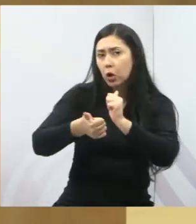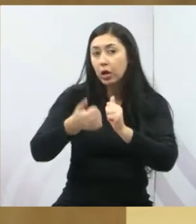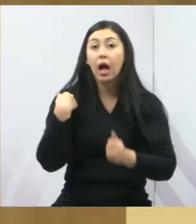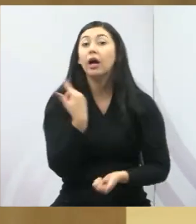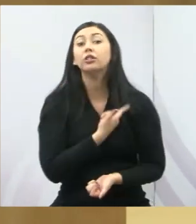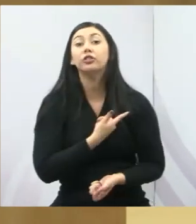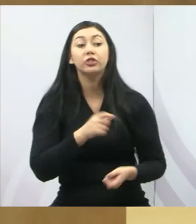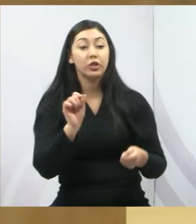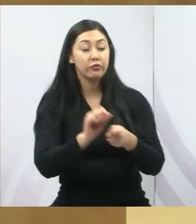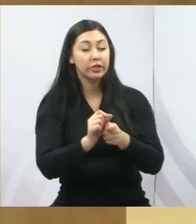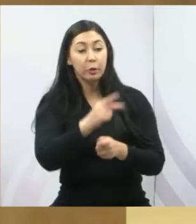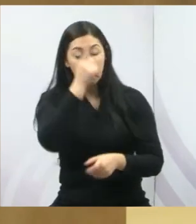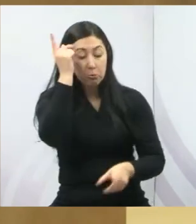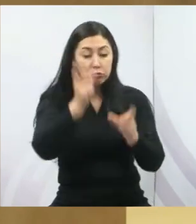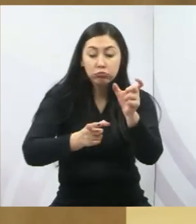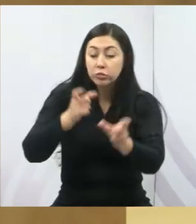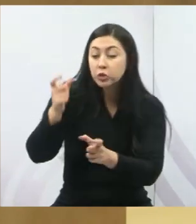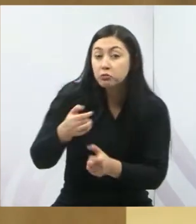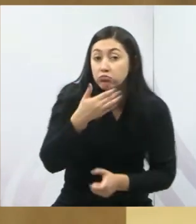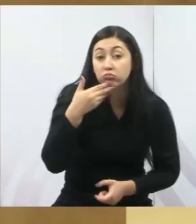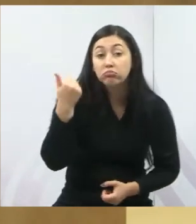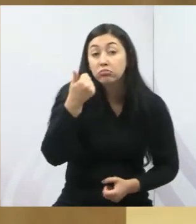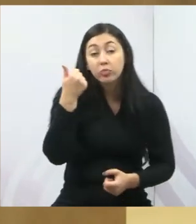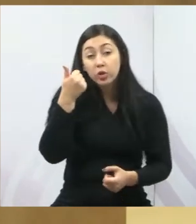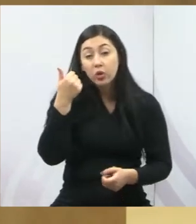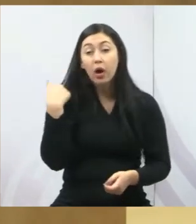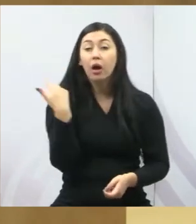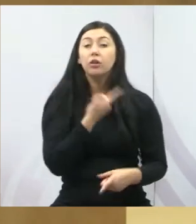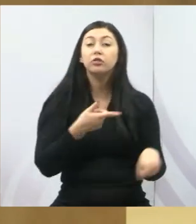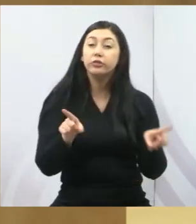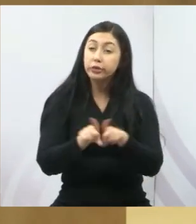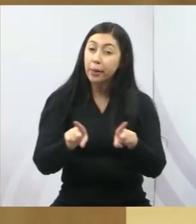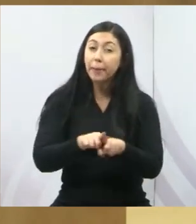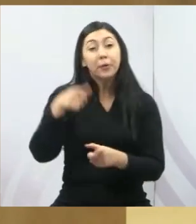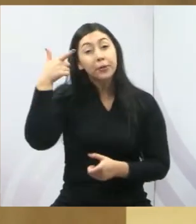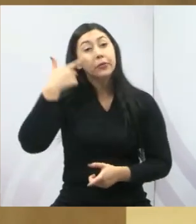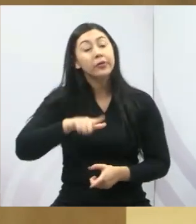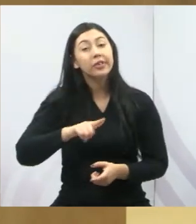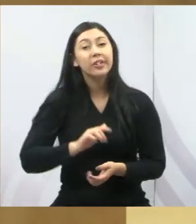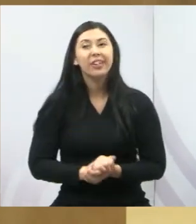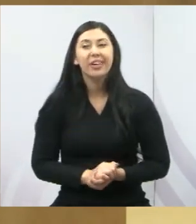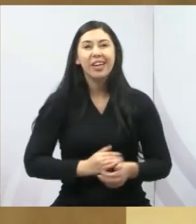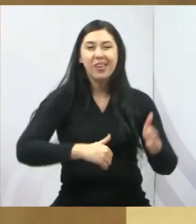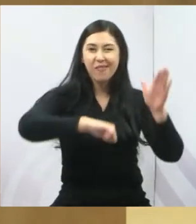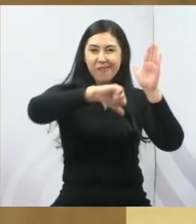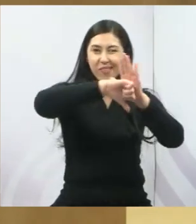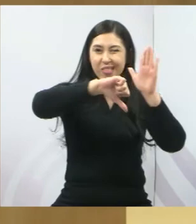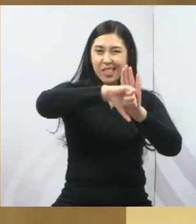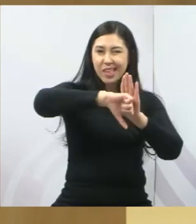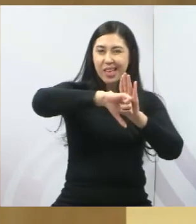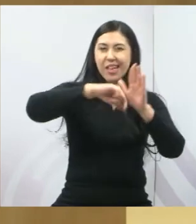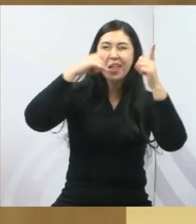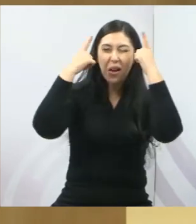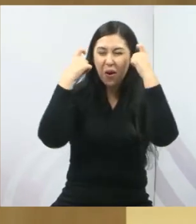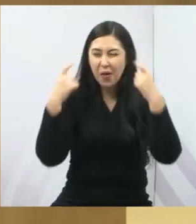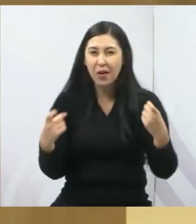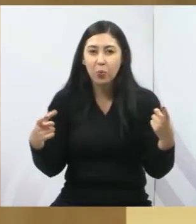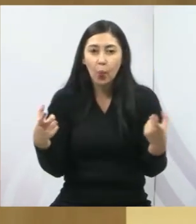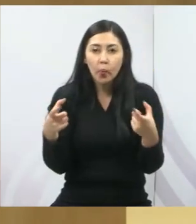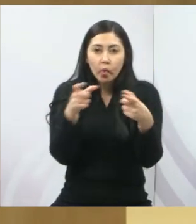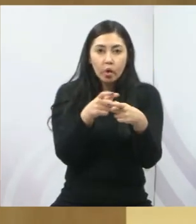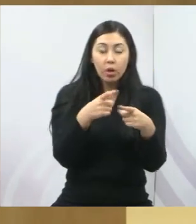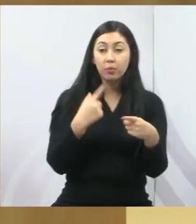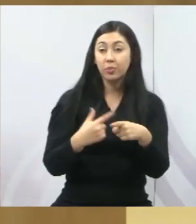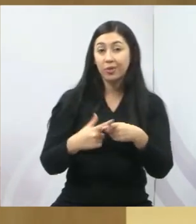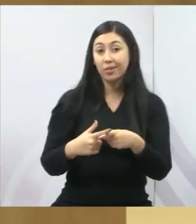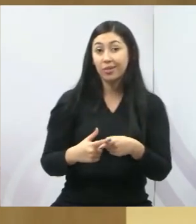melhores cidadãos. É assim que nós vamos também conseguir reduzir o índice de criminalidade na nossa juventude, que é um